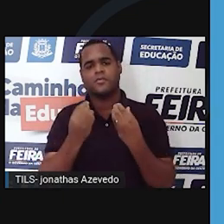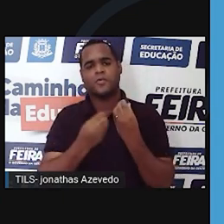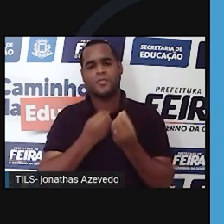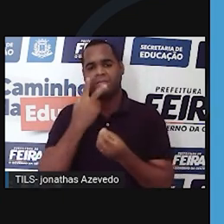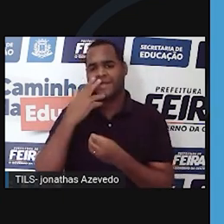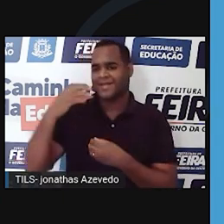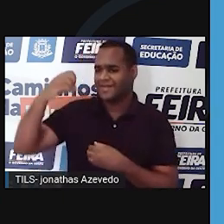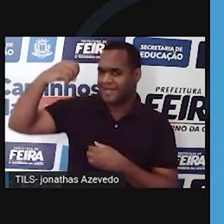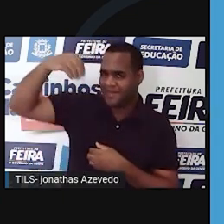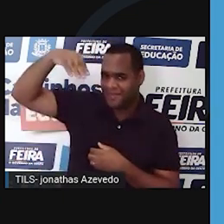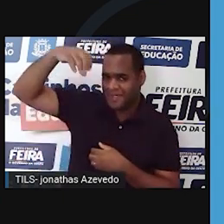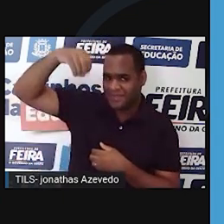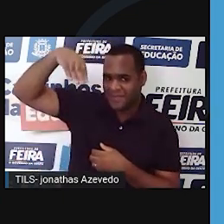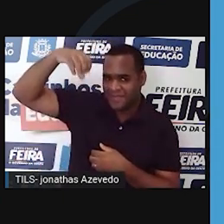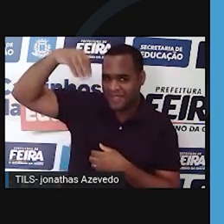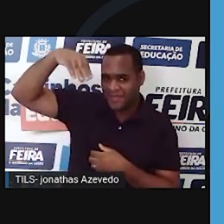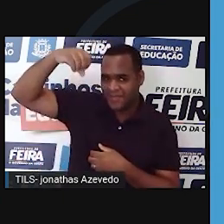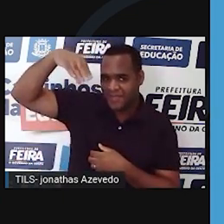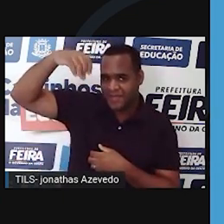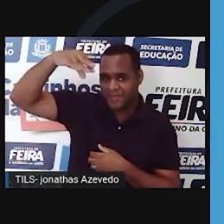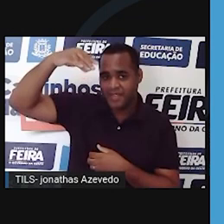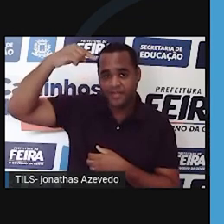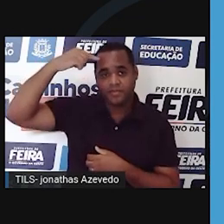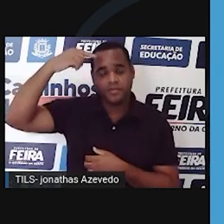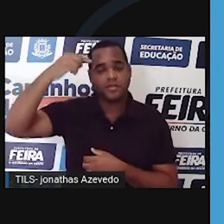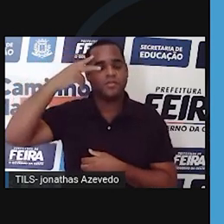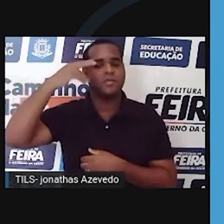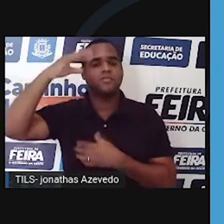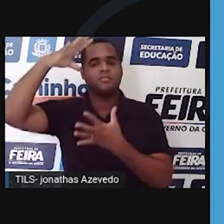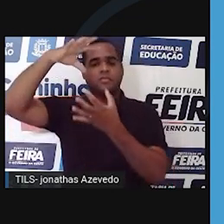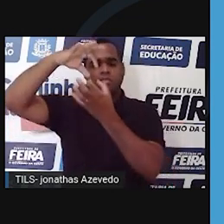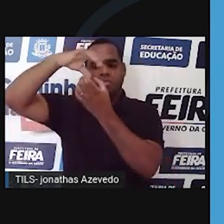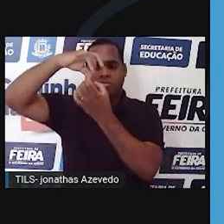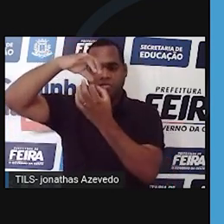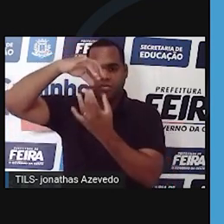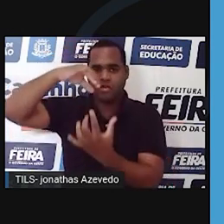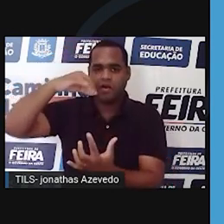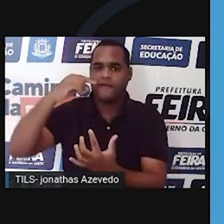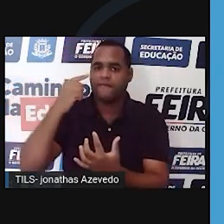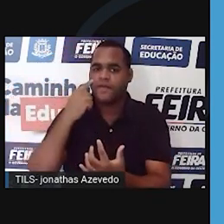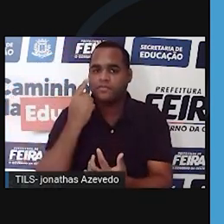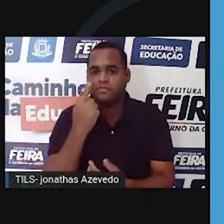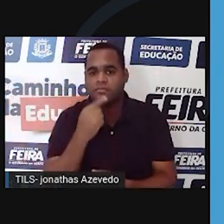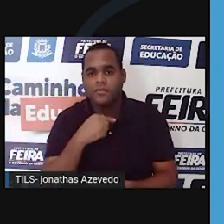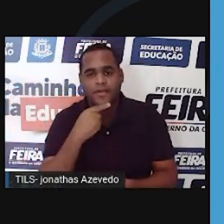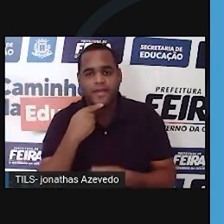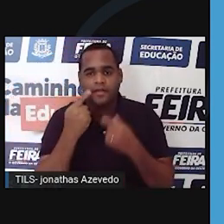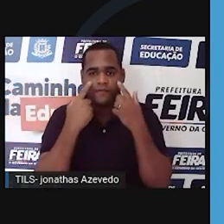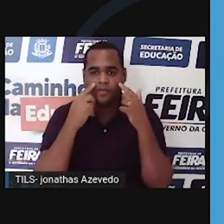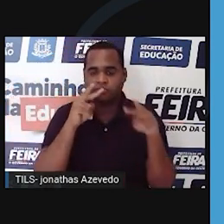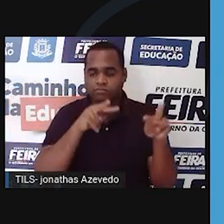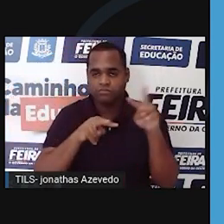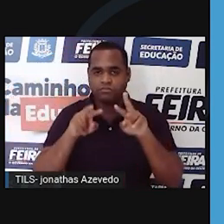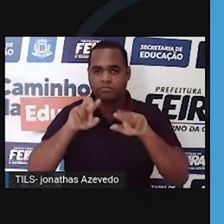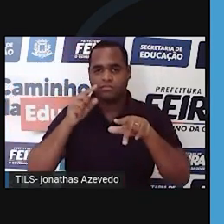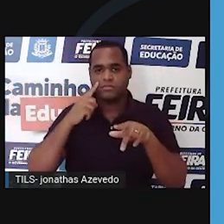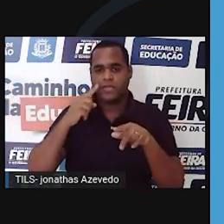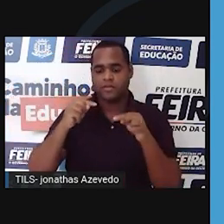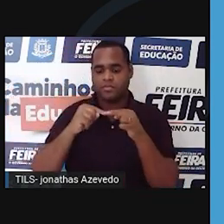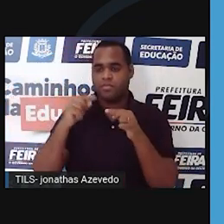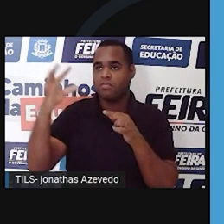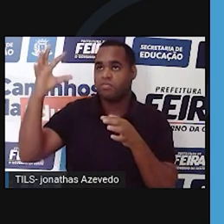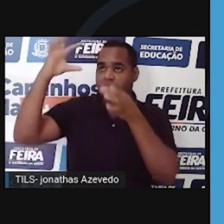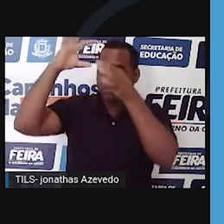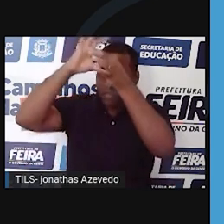lâmpada. Uma lâmpada, ela produz luz, só que com uma frequência que a gente enxerga, que nossos olhos detectam e transformam isso em informação para o nosso